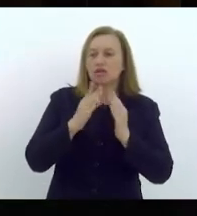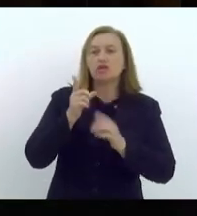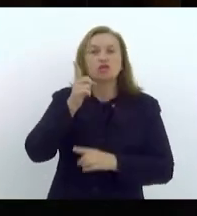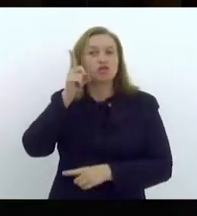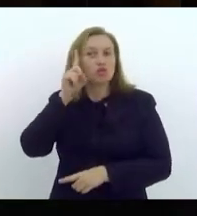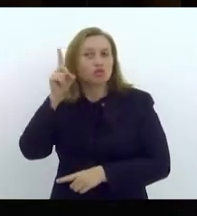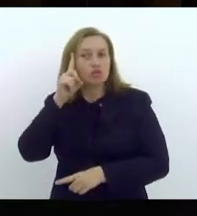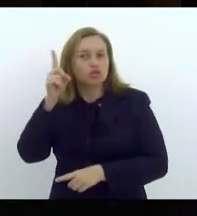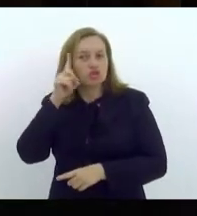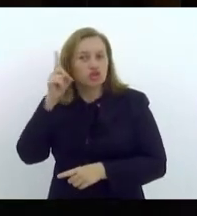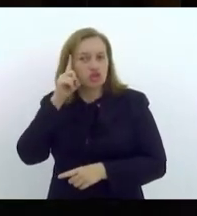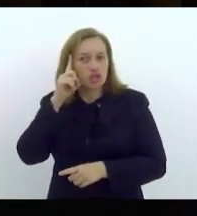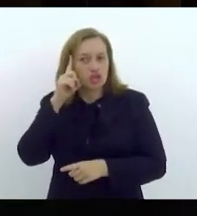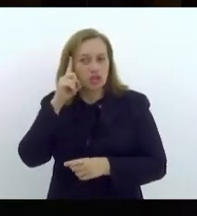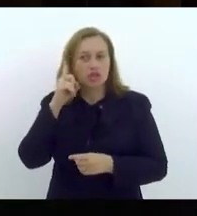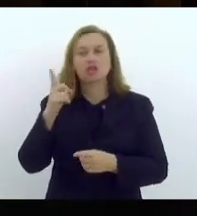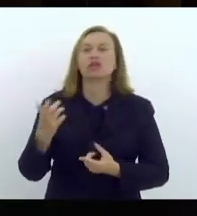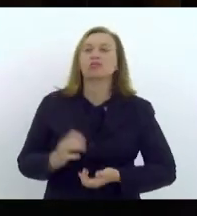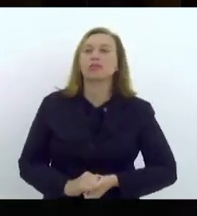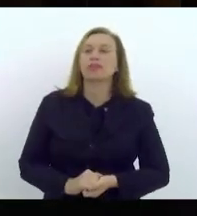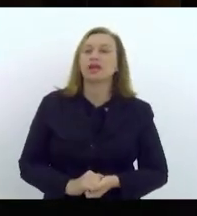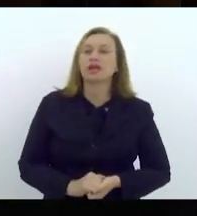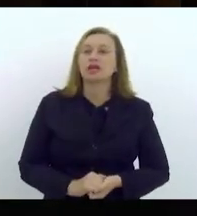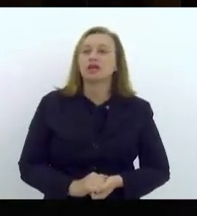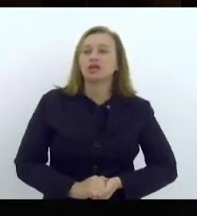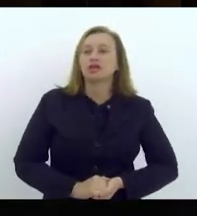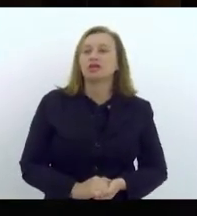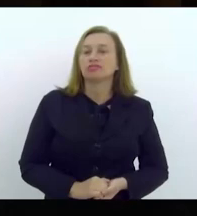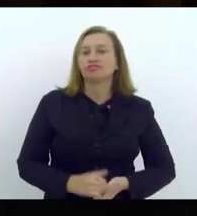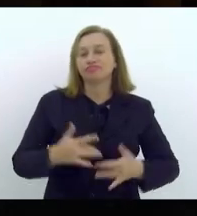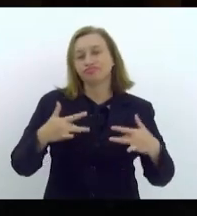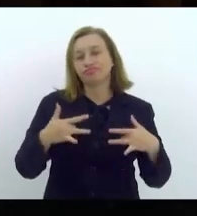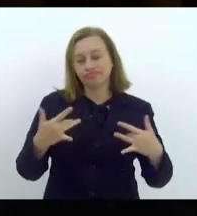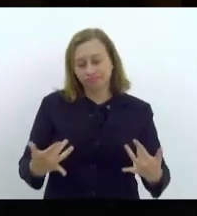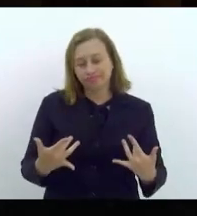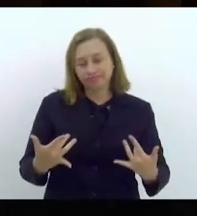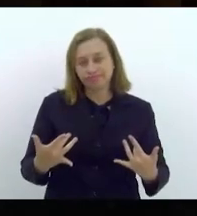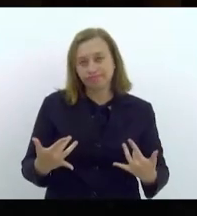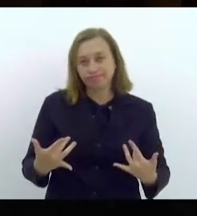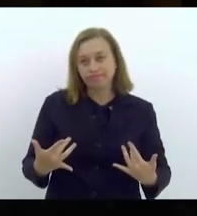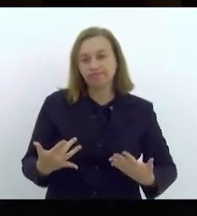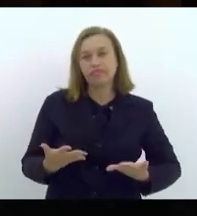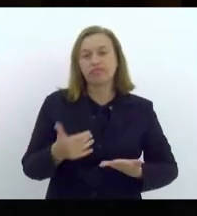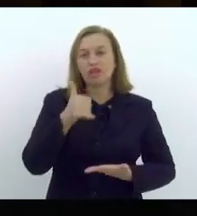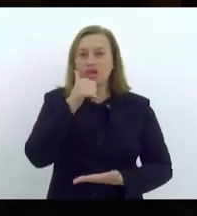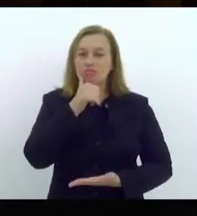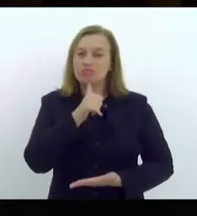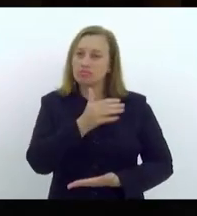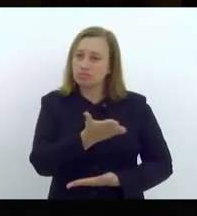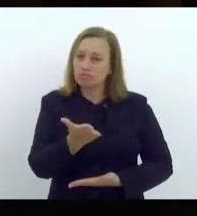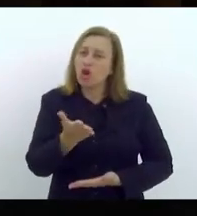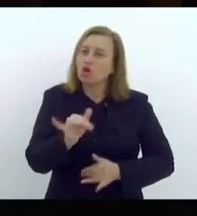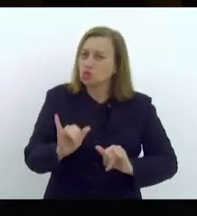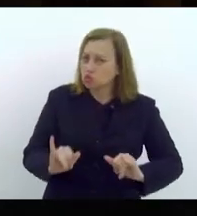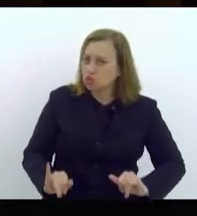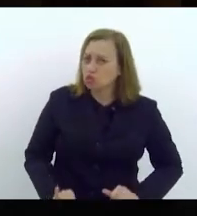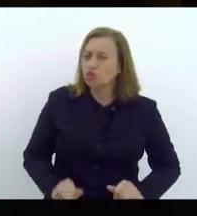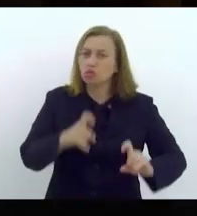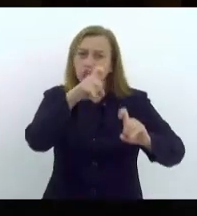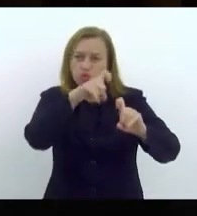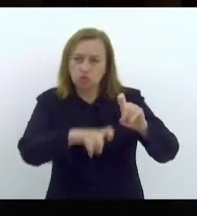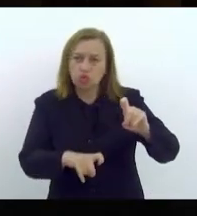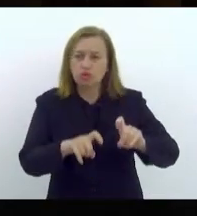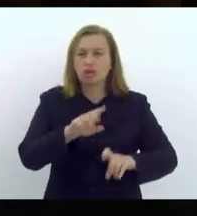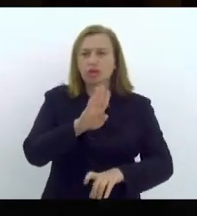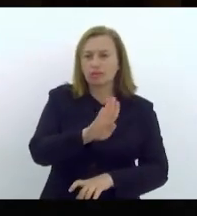nos deixou estarrecidos, e aqui, deixo ter a minha solidariedade a essa mulher que sofreu esse estupro em